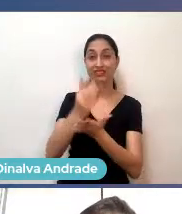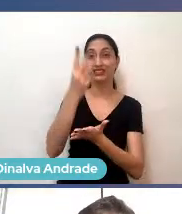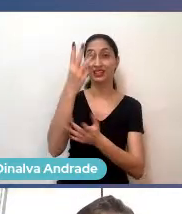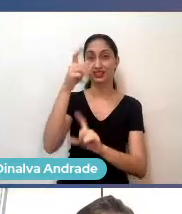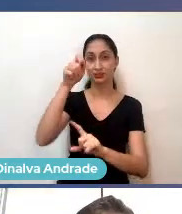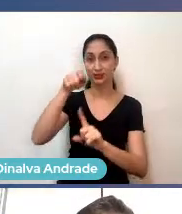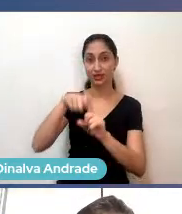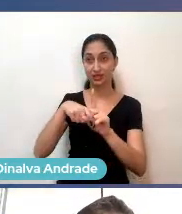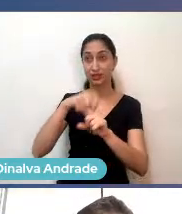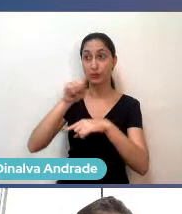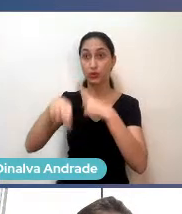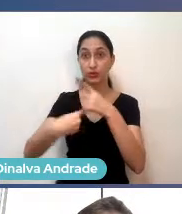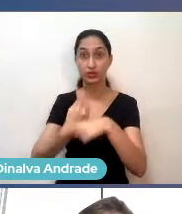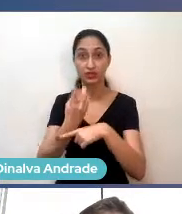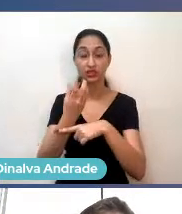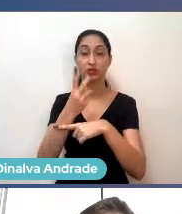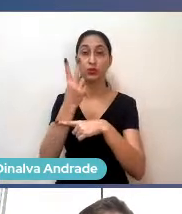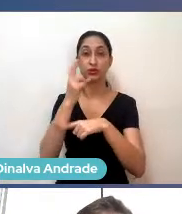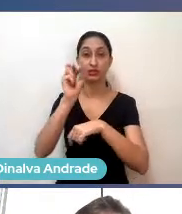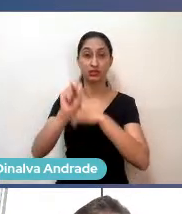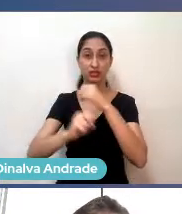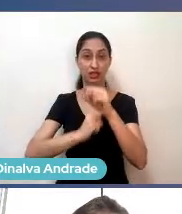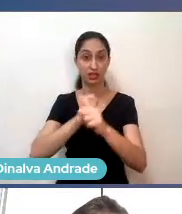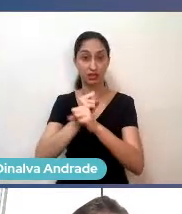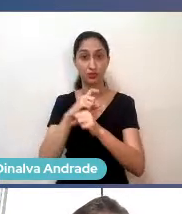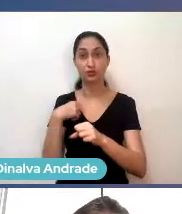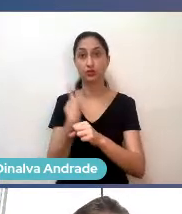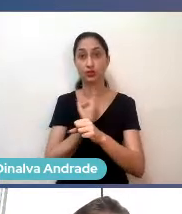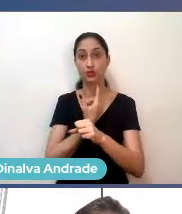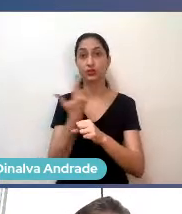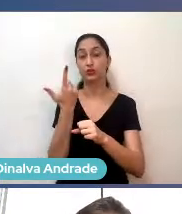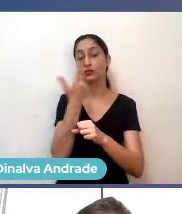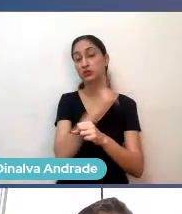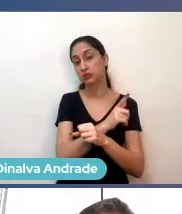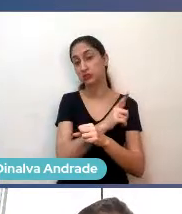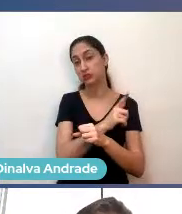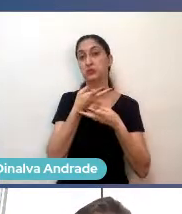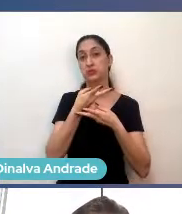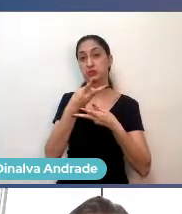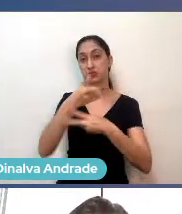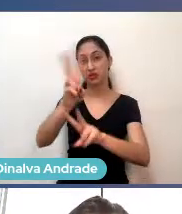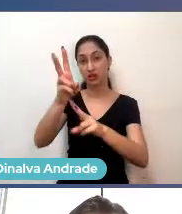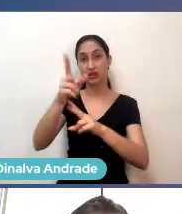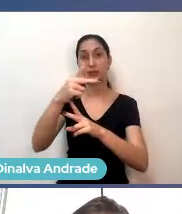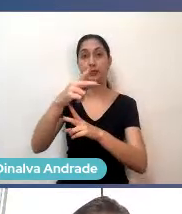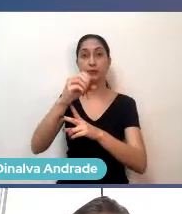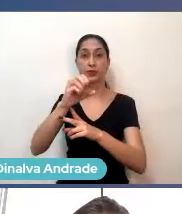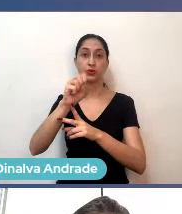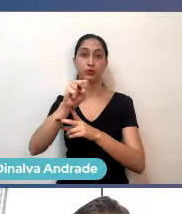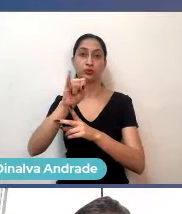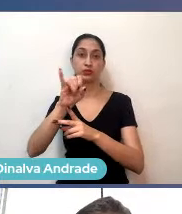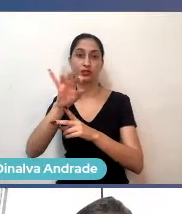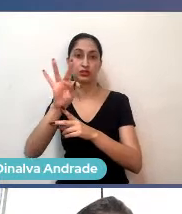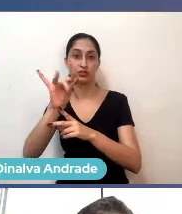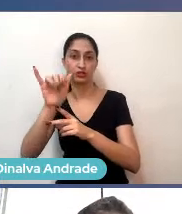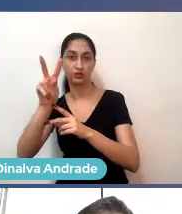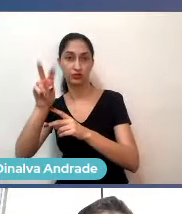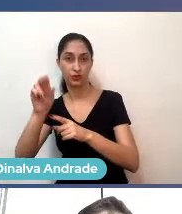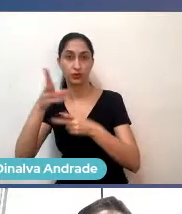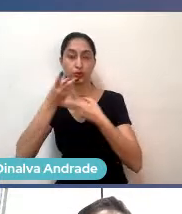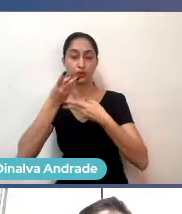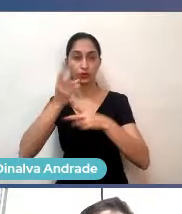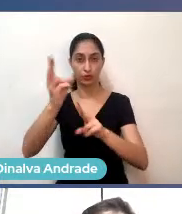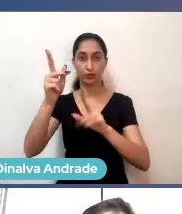Quer dizer, o time da gente conseguiu ser rentável o suficiente para Positivo para que eles mantivessem um projeto, tá?